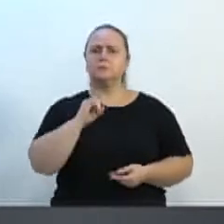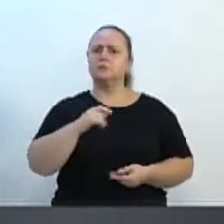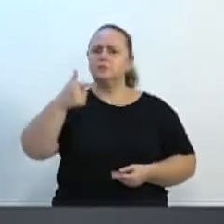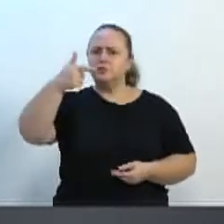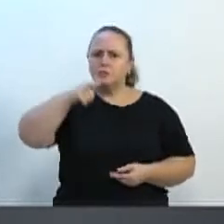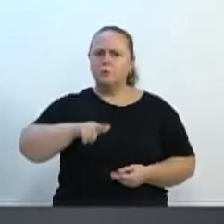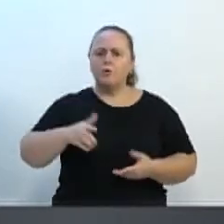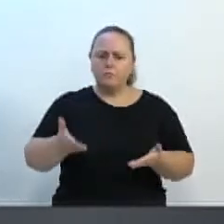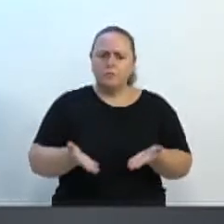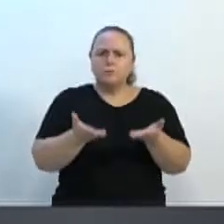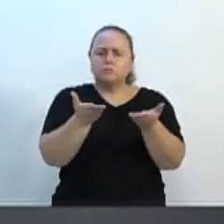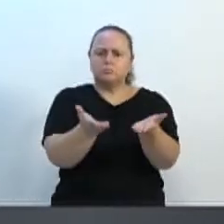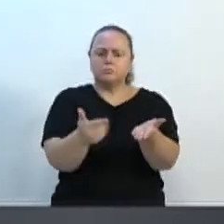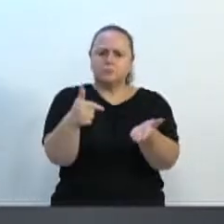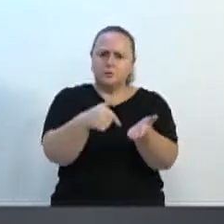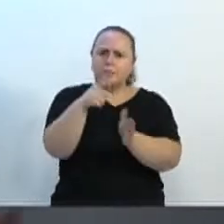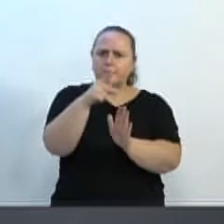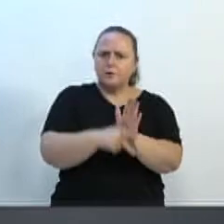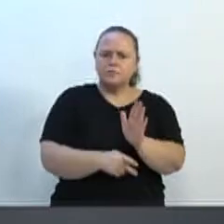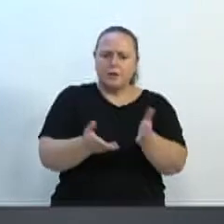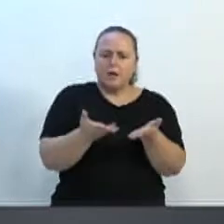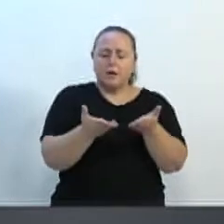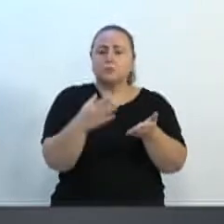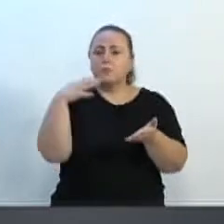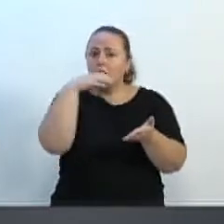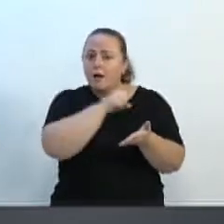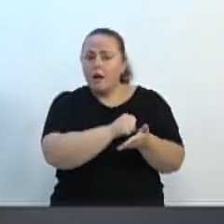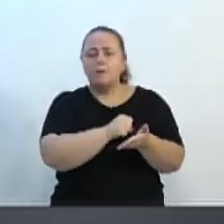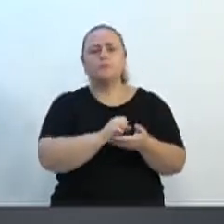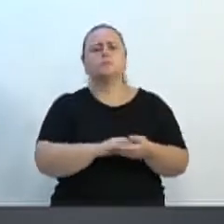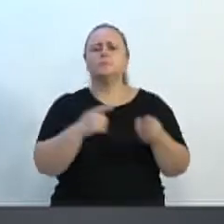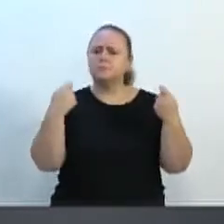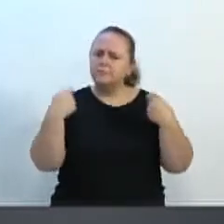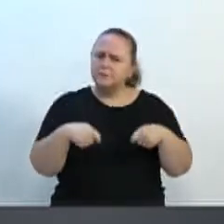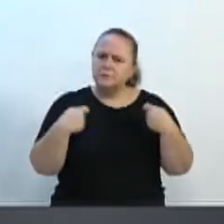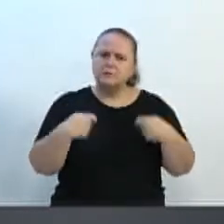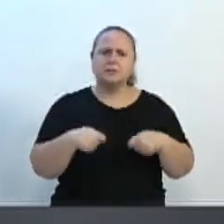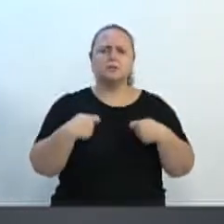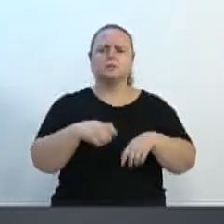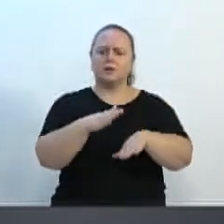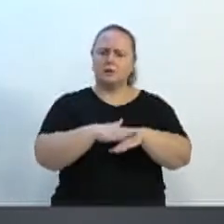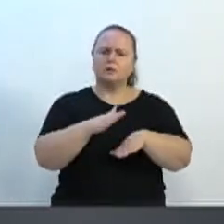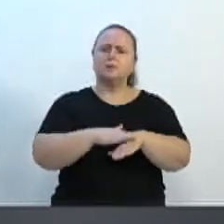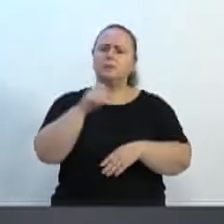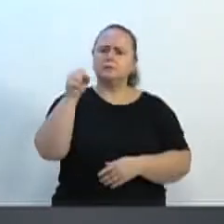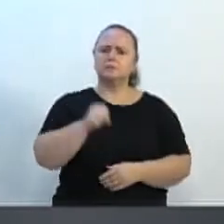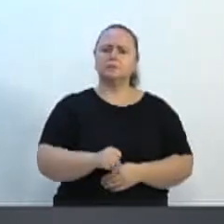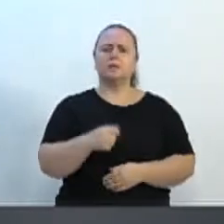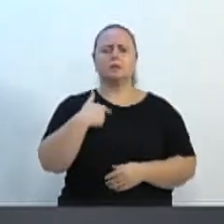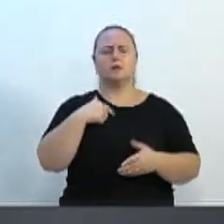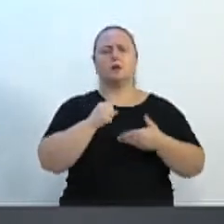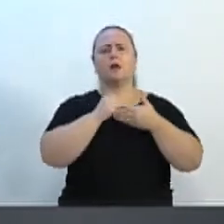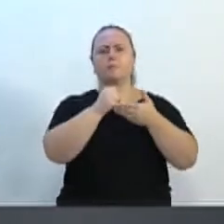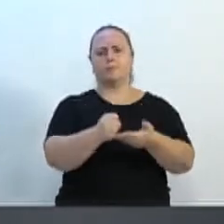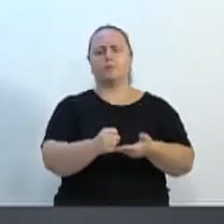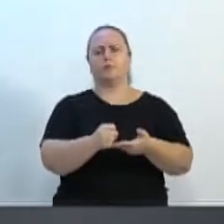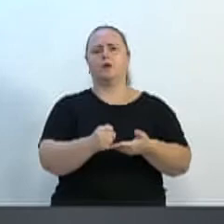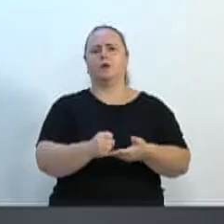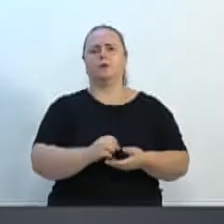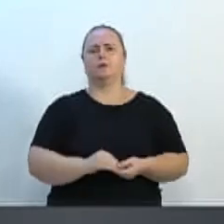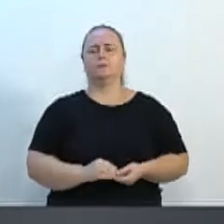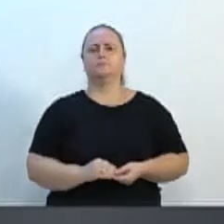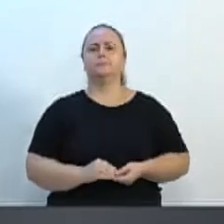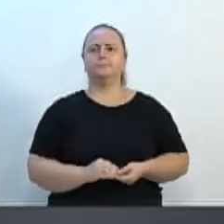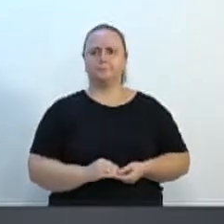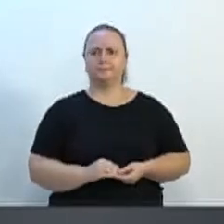novamente essa casa e o mais rápido possível, que vossa excelência faça isso e continue contando com o nosso apoio. Nós temos que buscar,